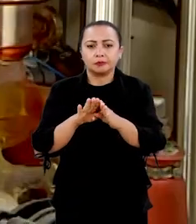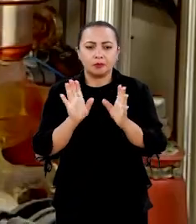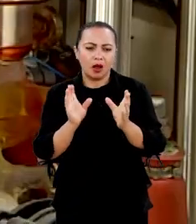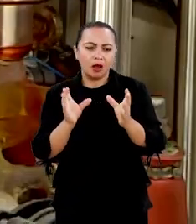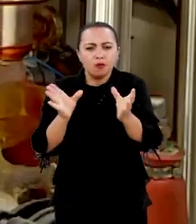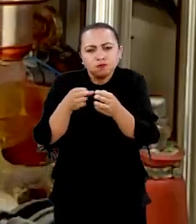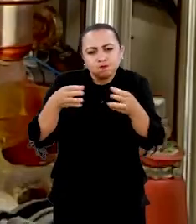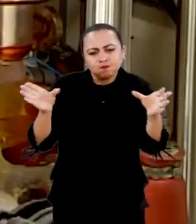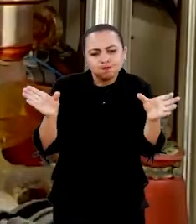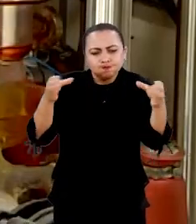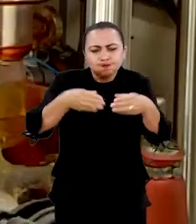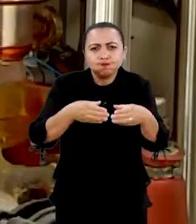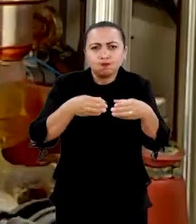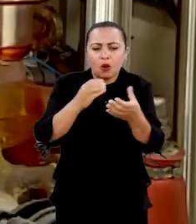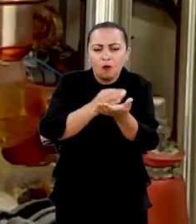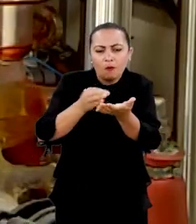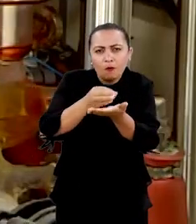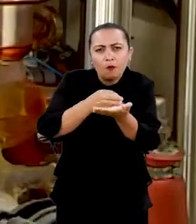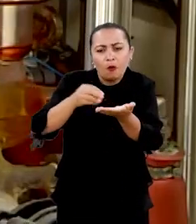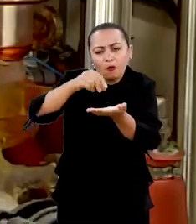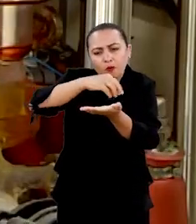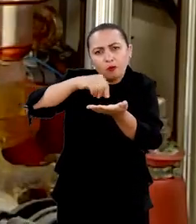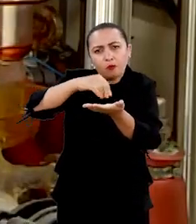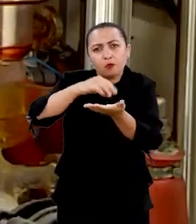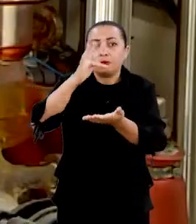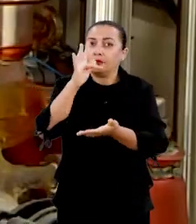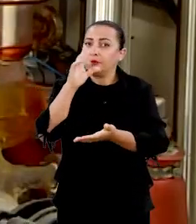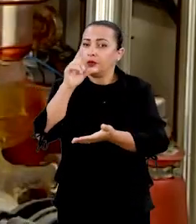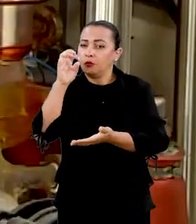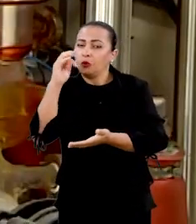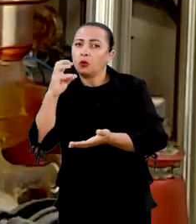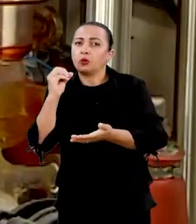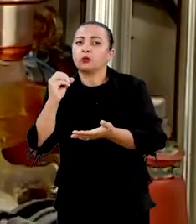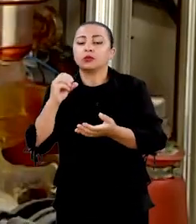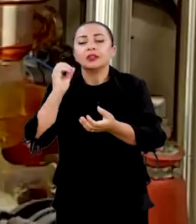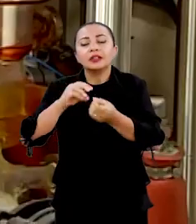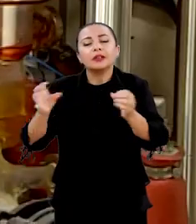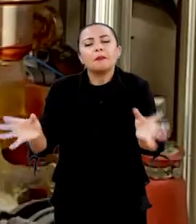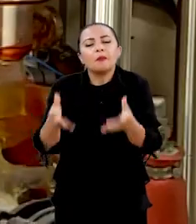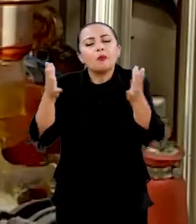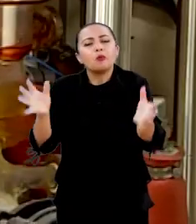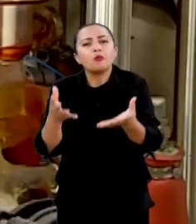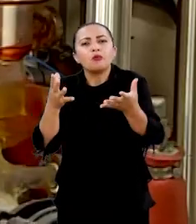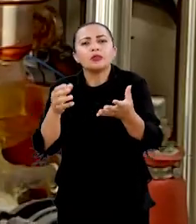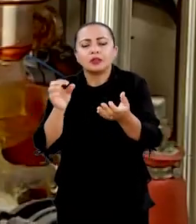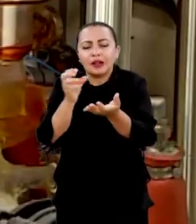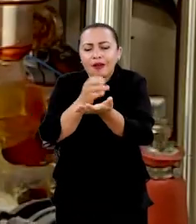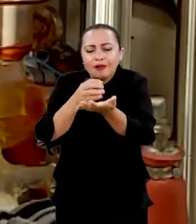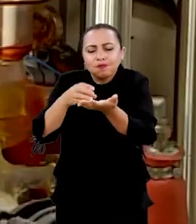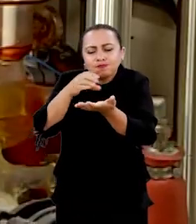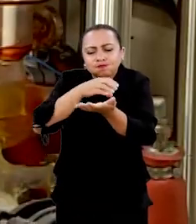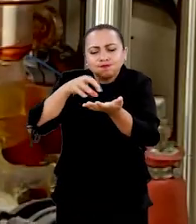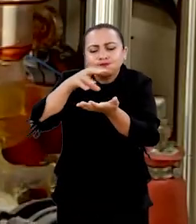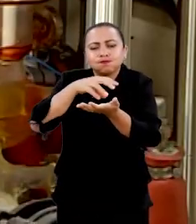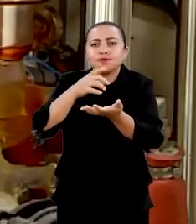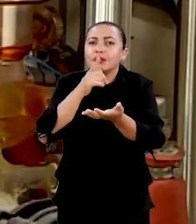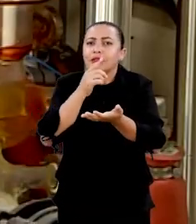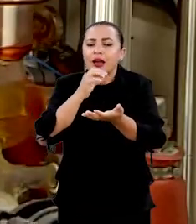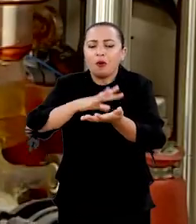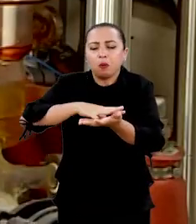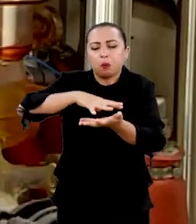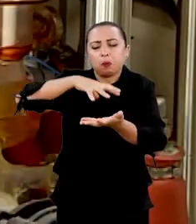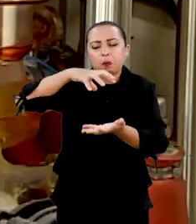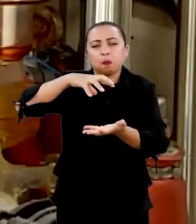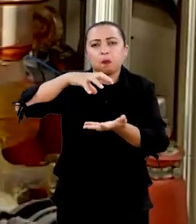floculante, um agente, digamos, que promovesse a formação de pequenos flocos na água. E